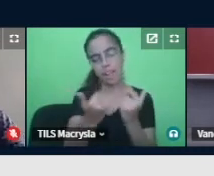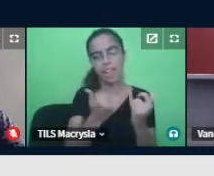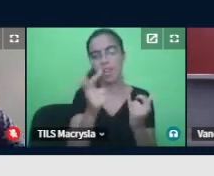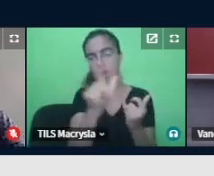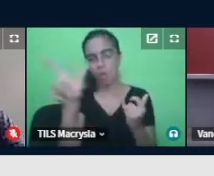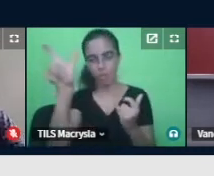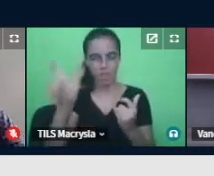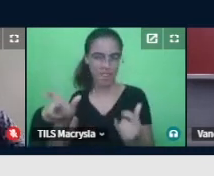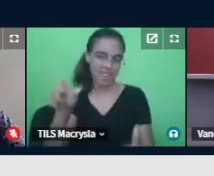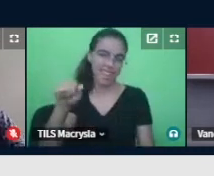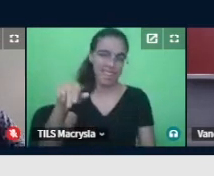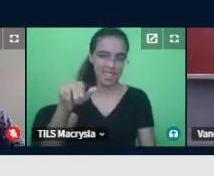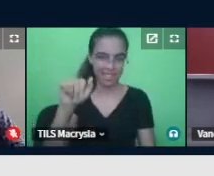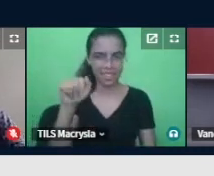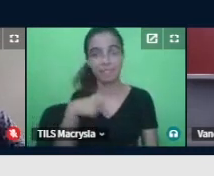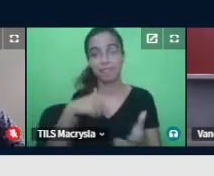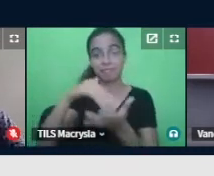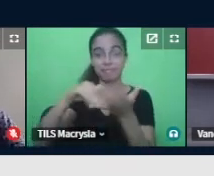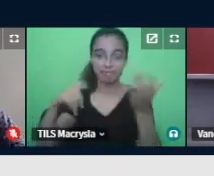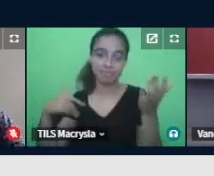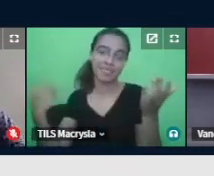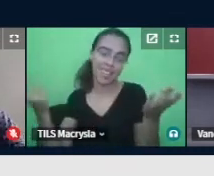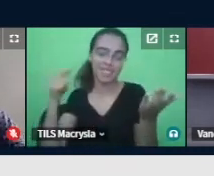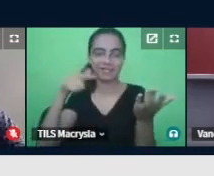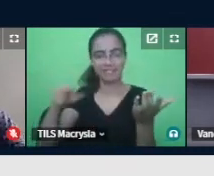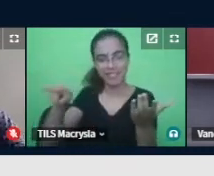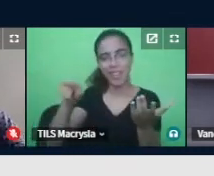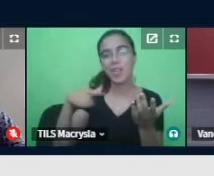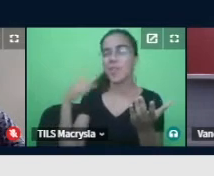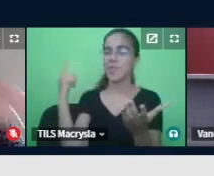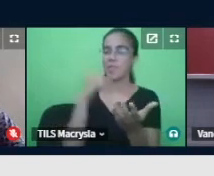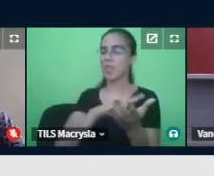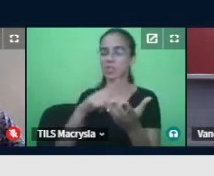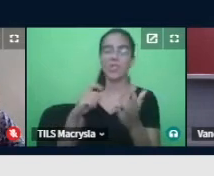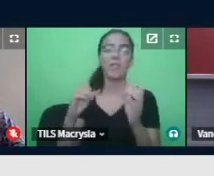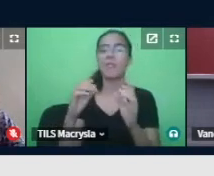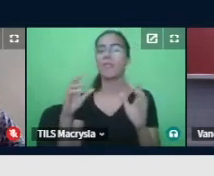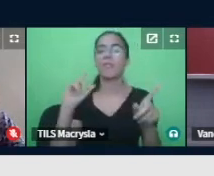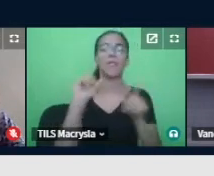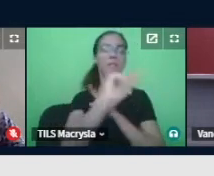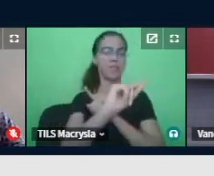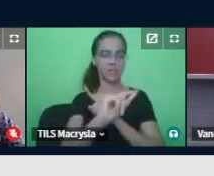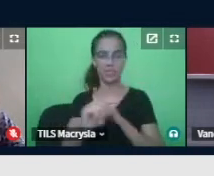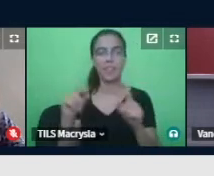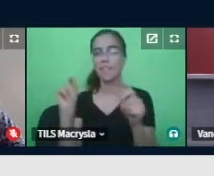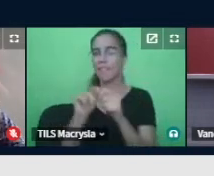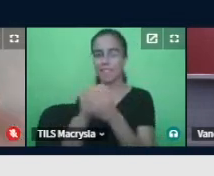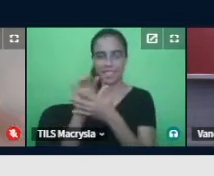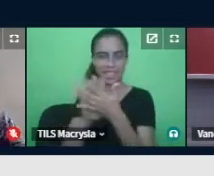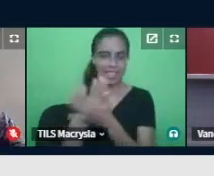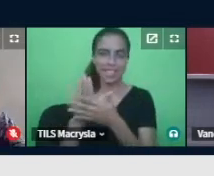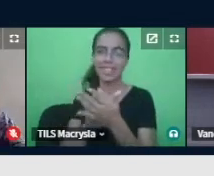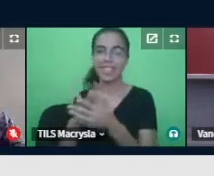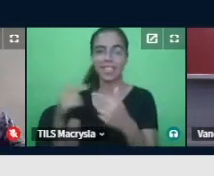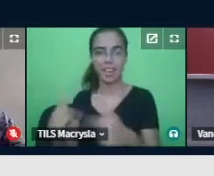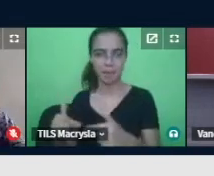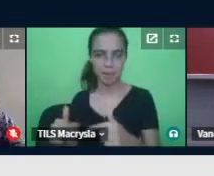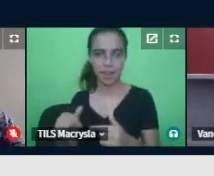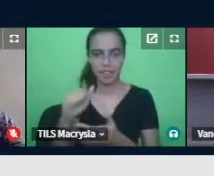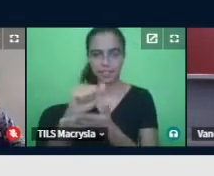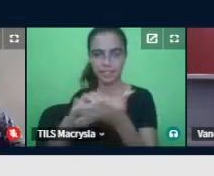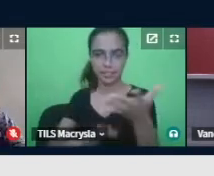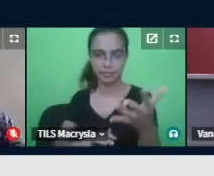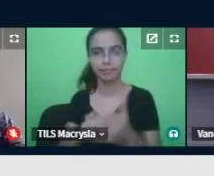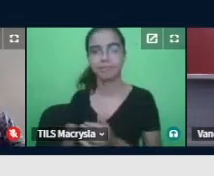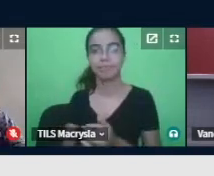com ela, ou seja, ela conseguiu o que ela queria, fugir da tarefa. à medida que nós deixamos de reforçar esse